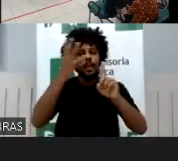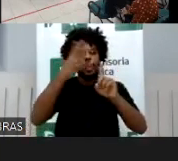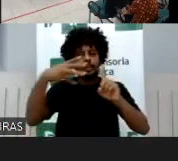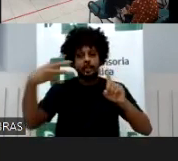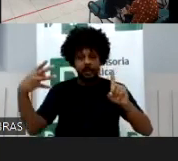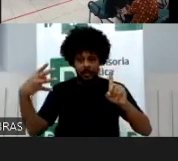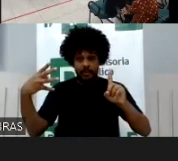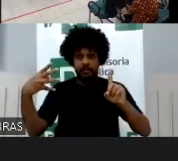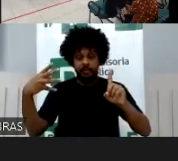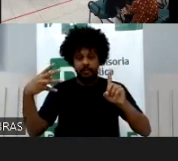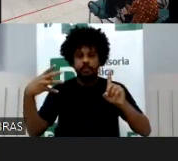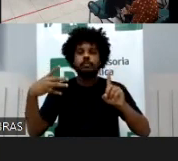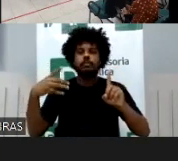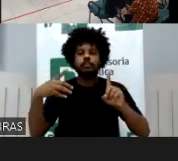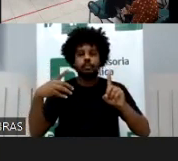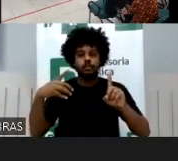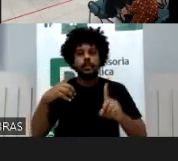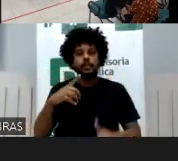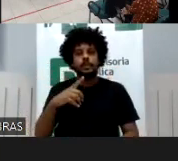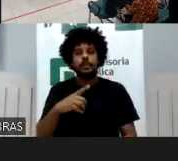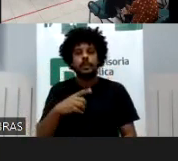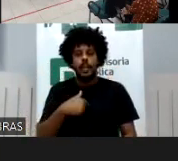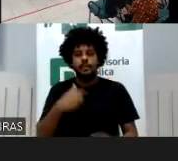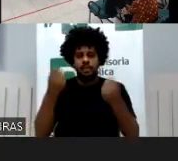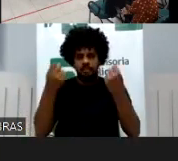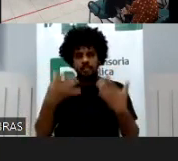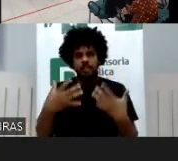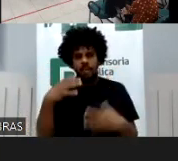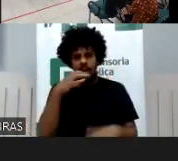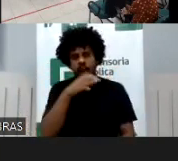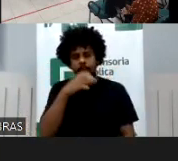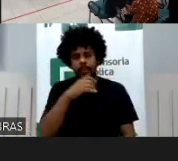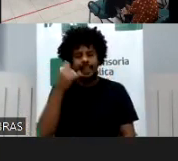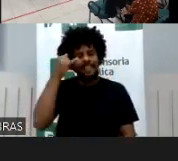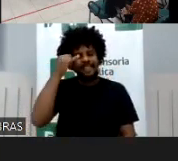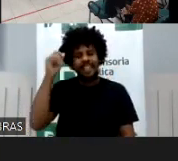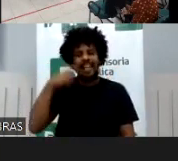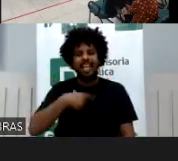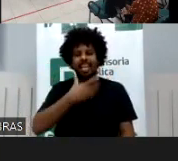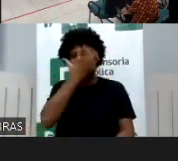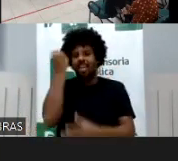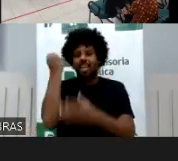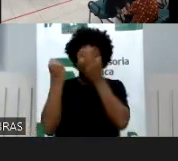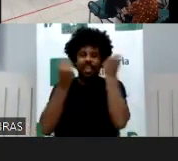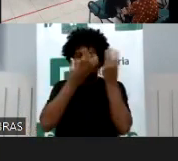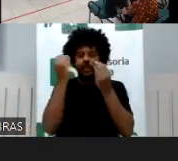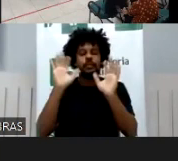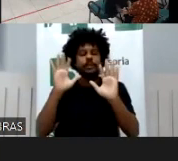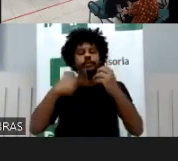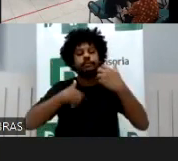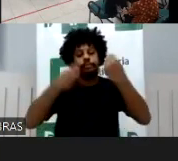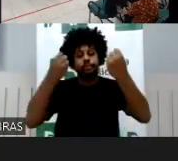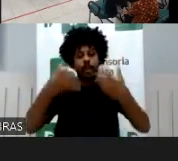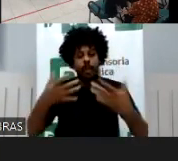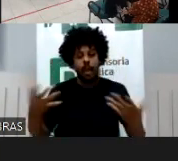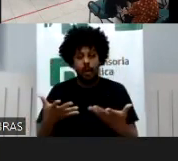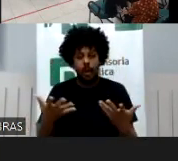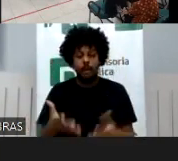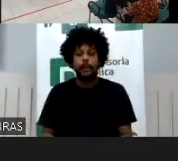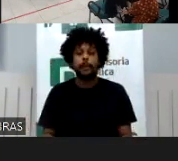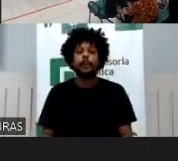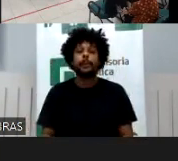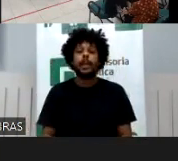de sola. Vou falar logo para não me perder e não esquecer disso. A